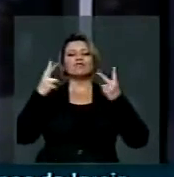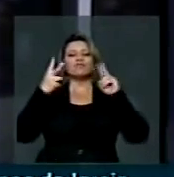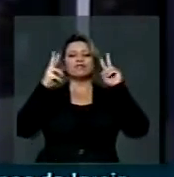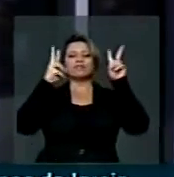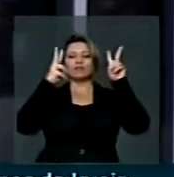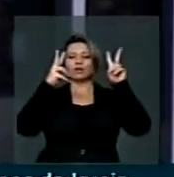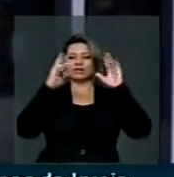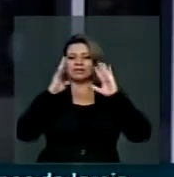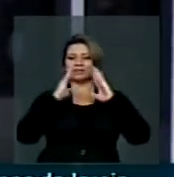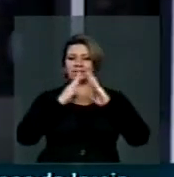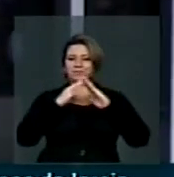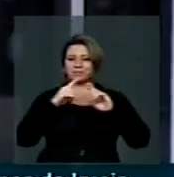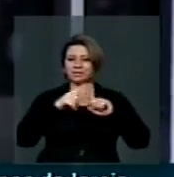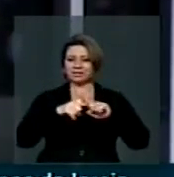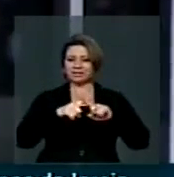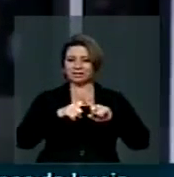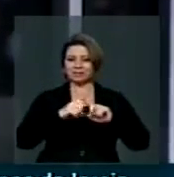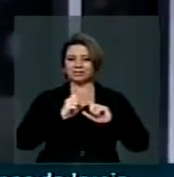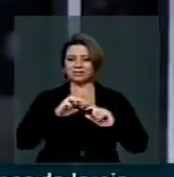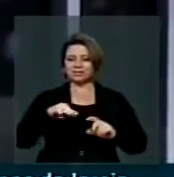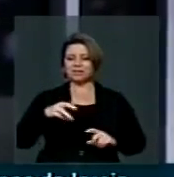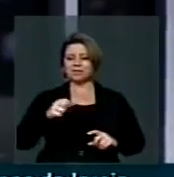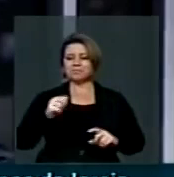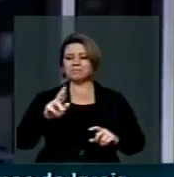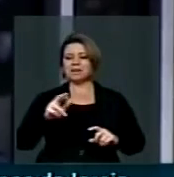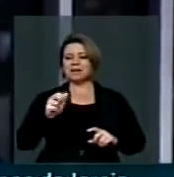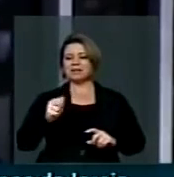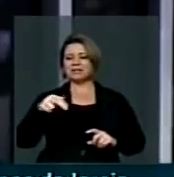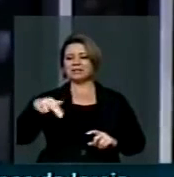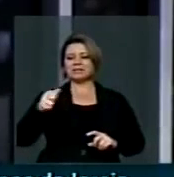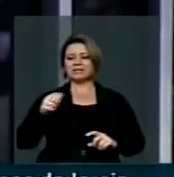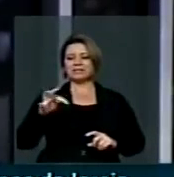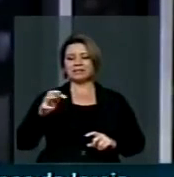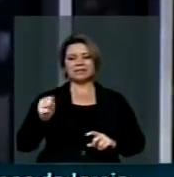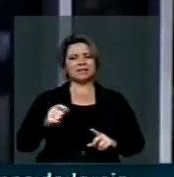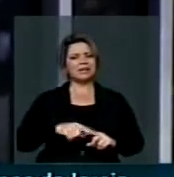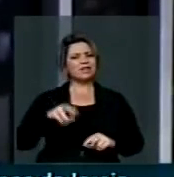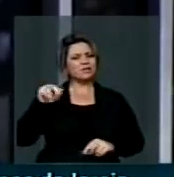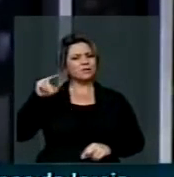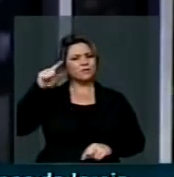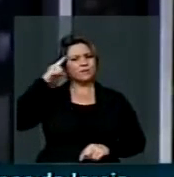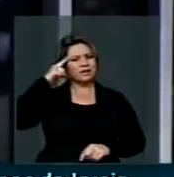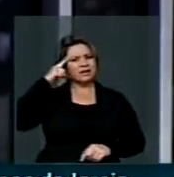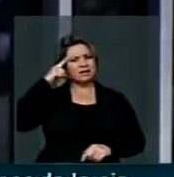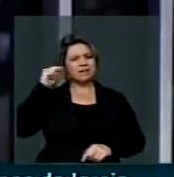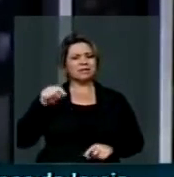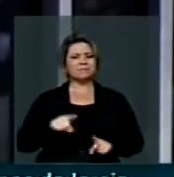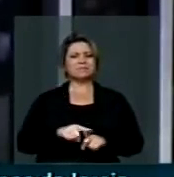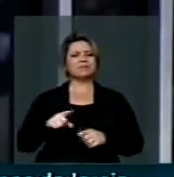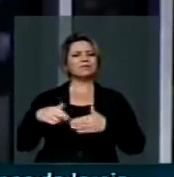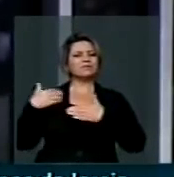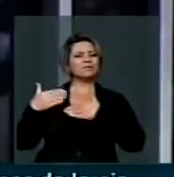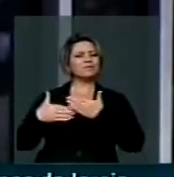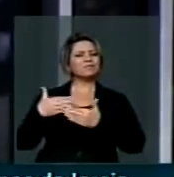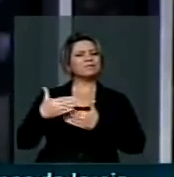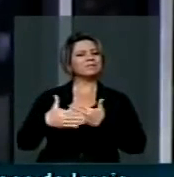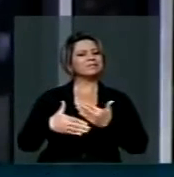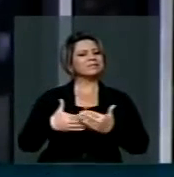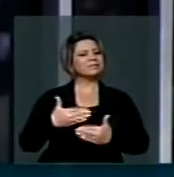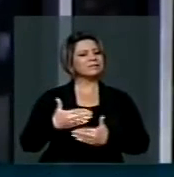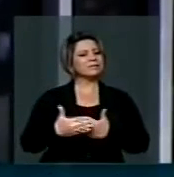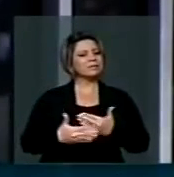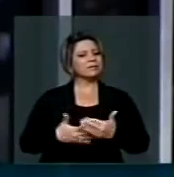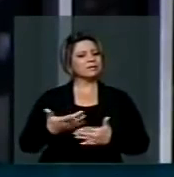Igreja que, com certeza, jamais pensou em sua história passar pelo calvário que